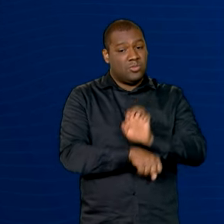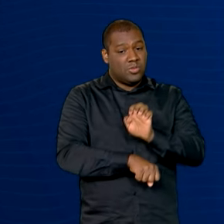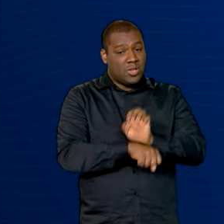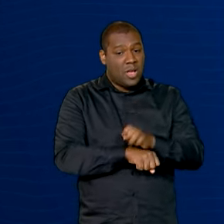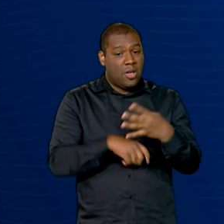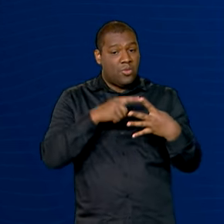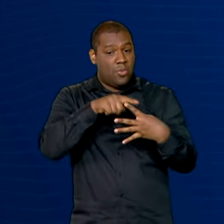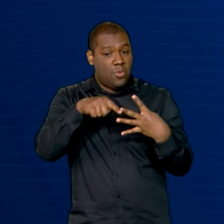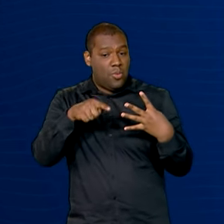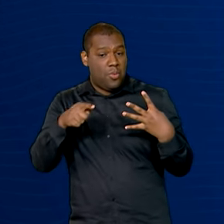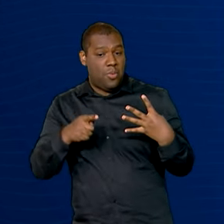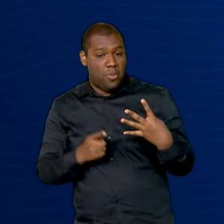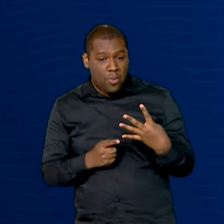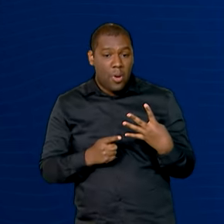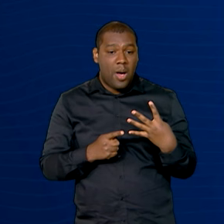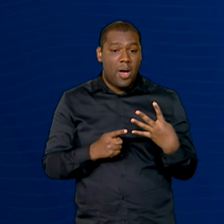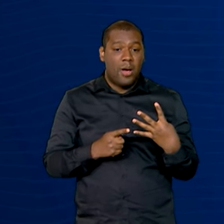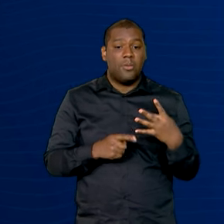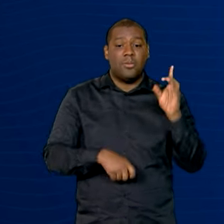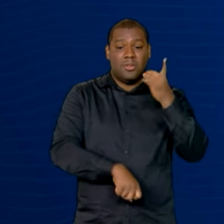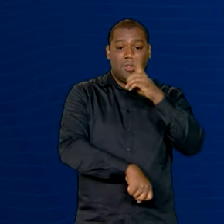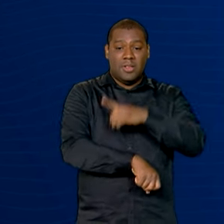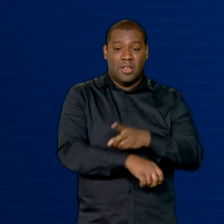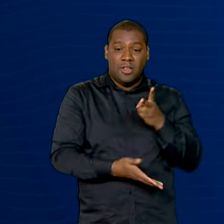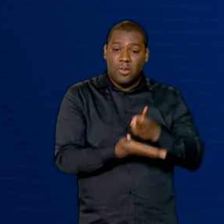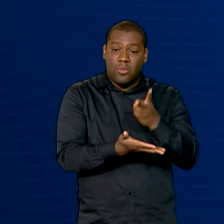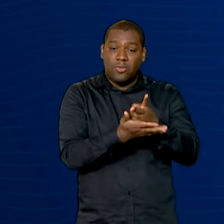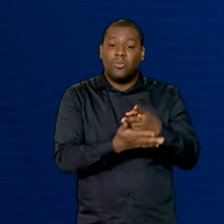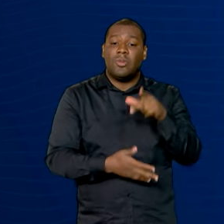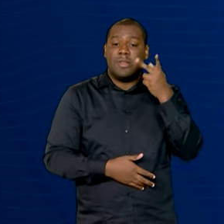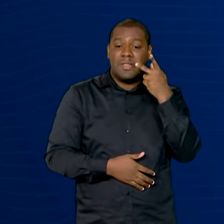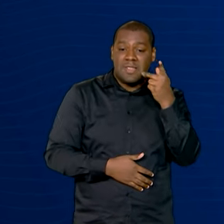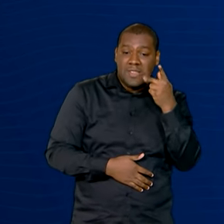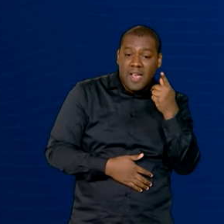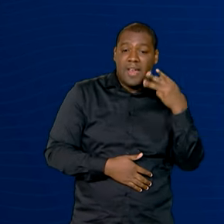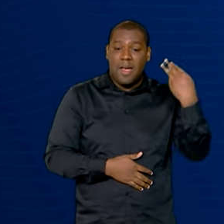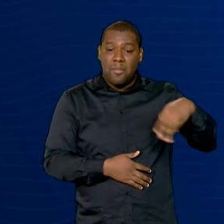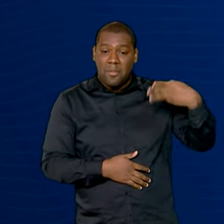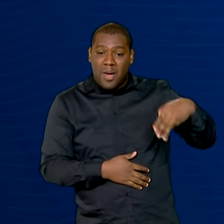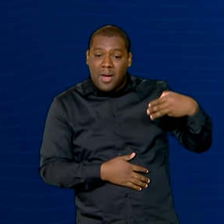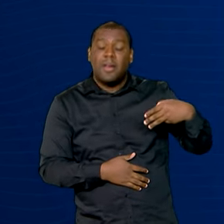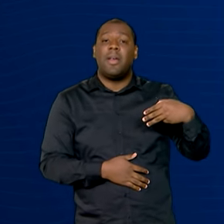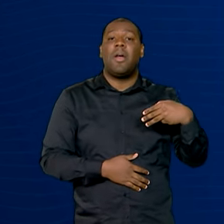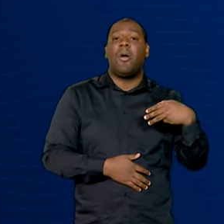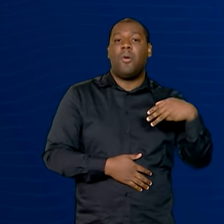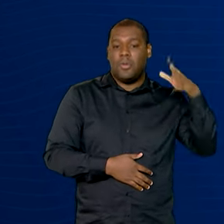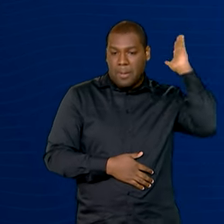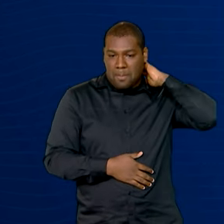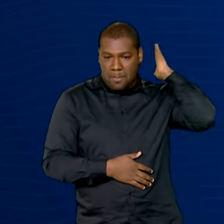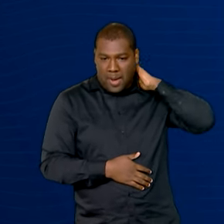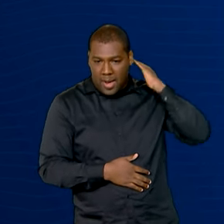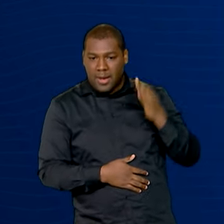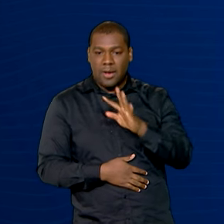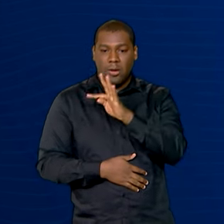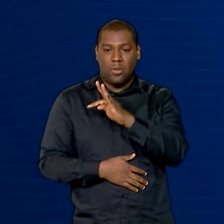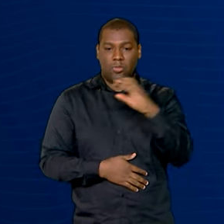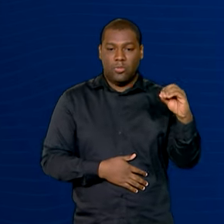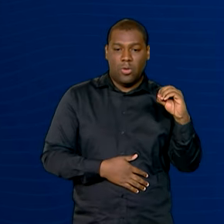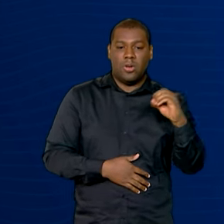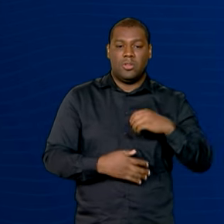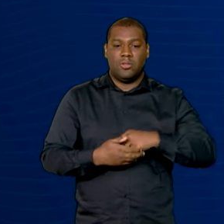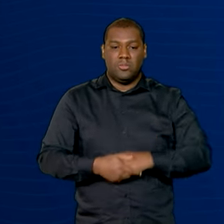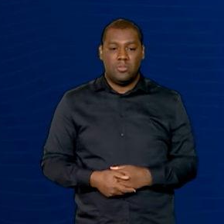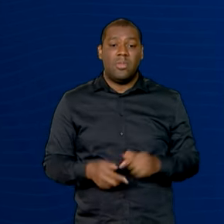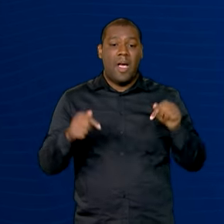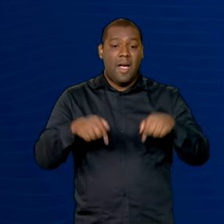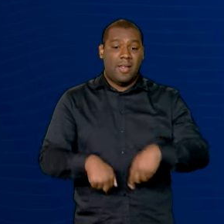apresentam tendência de estabilidade, Ceará, Maranhão, Pará e Tocantins. Até o momento, o país registra mais